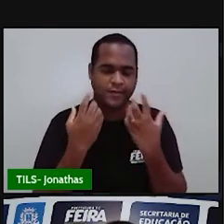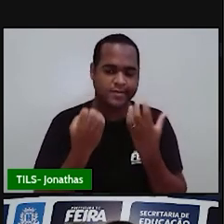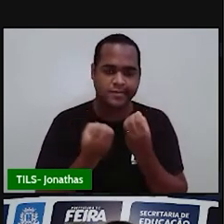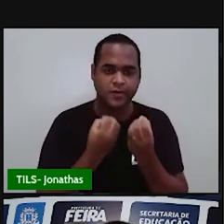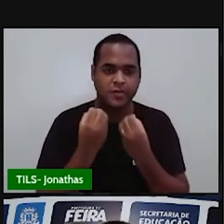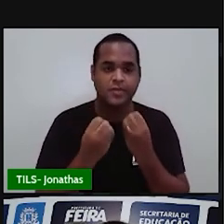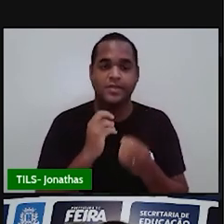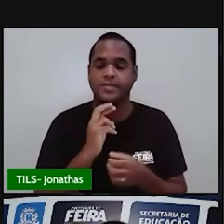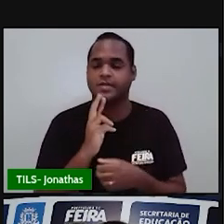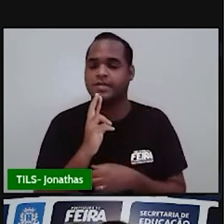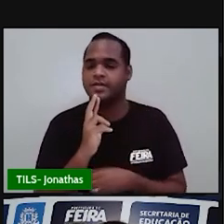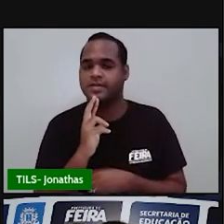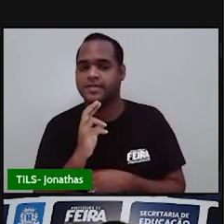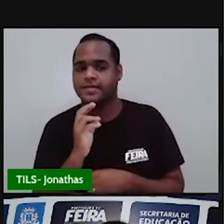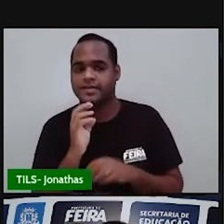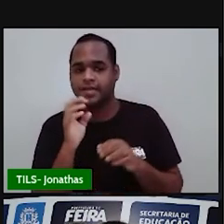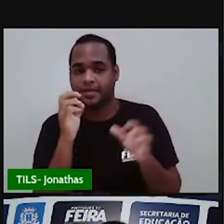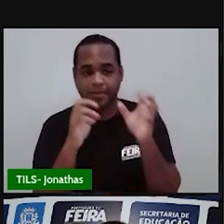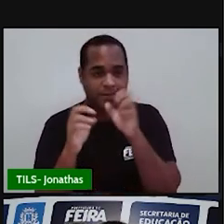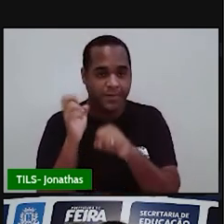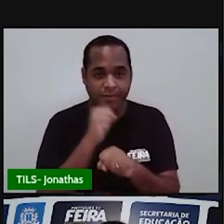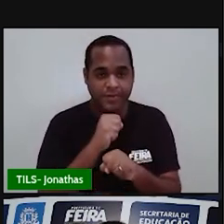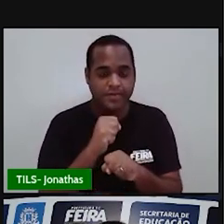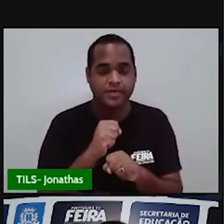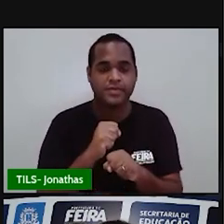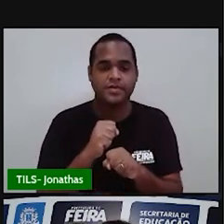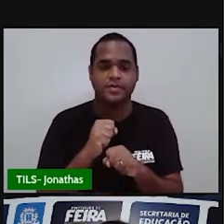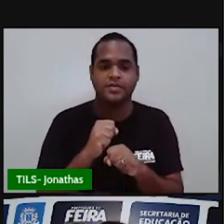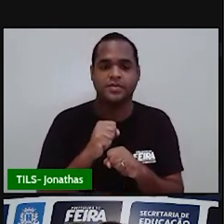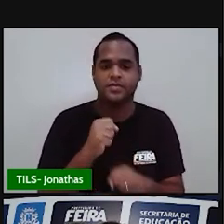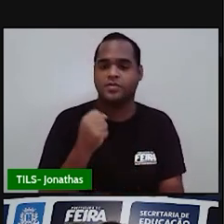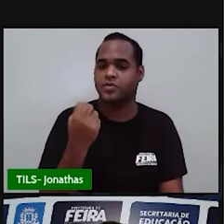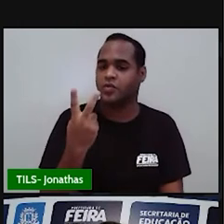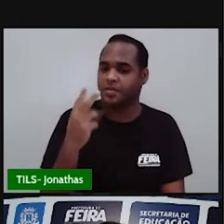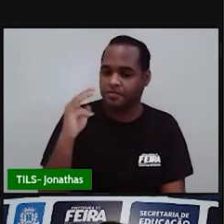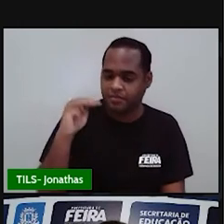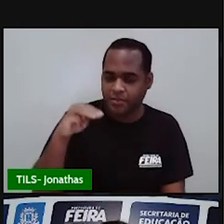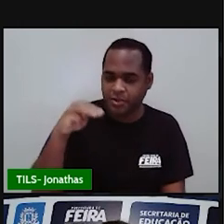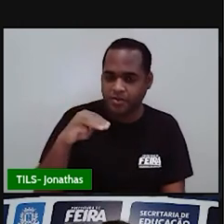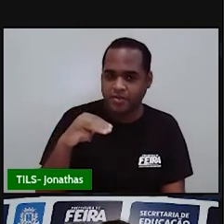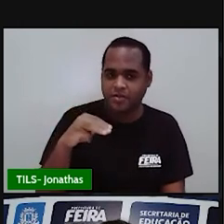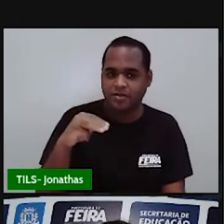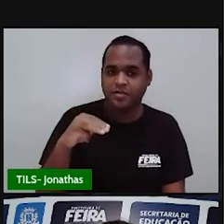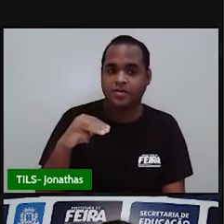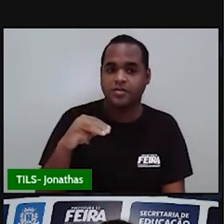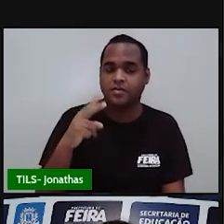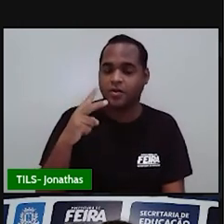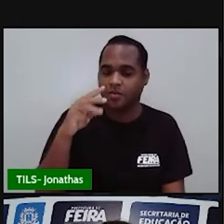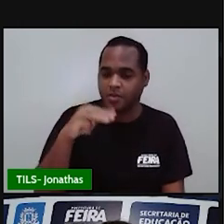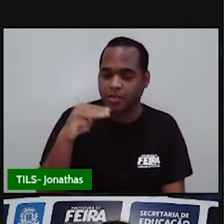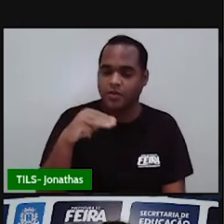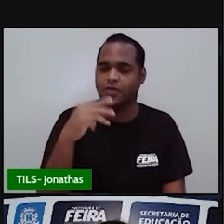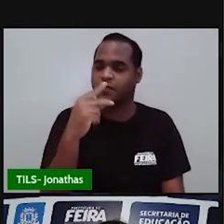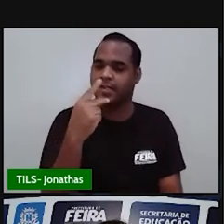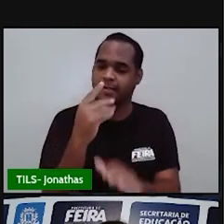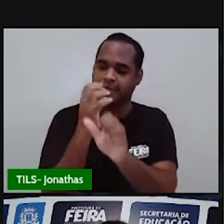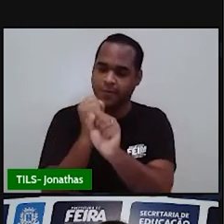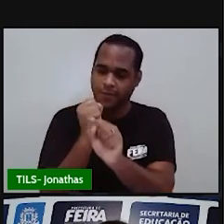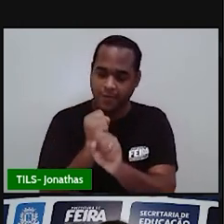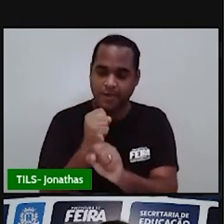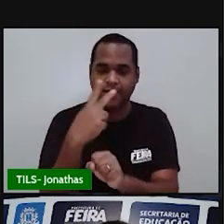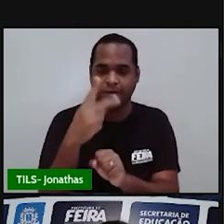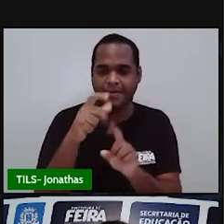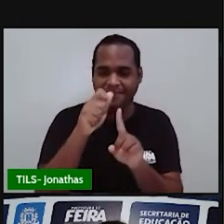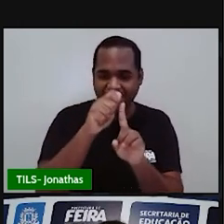rapidinho, certo? Uns dois minutinhos para que você possa pegar essas contas. Tá bom?